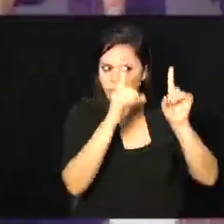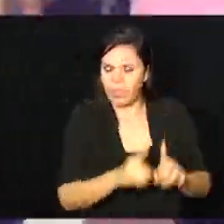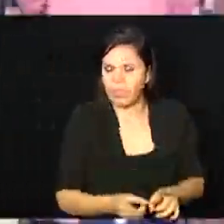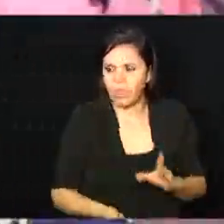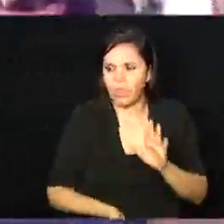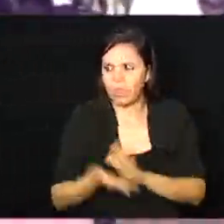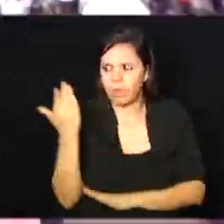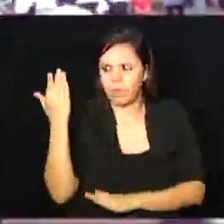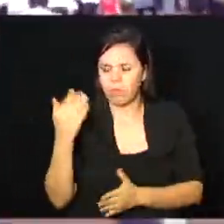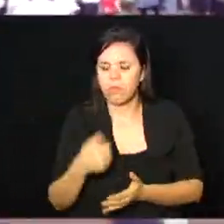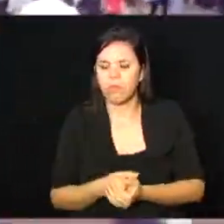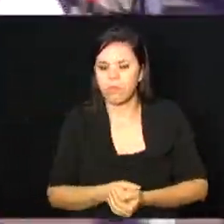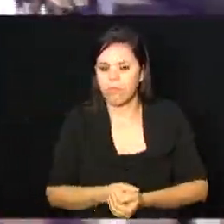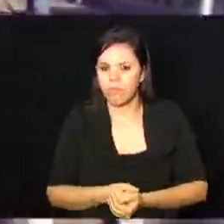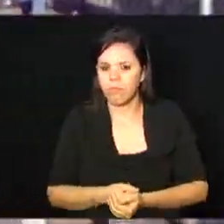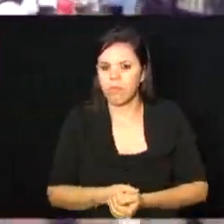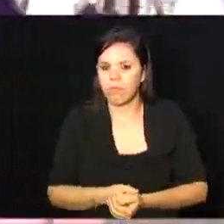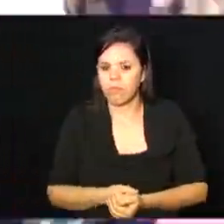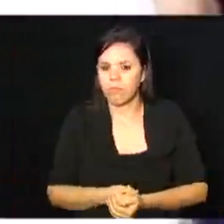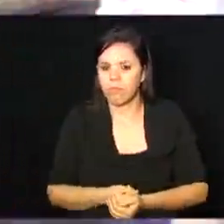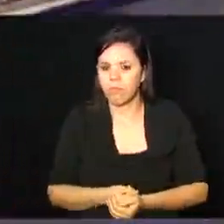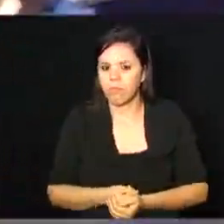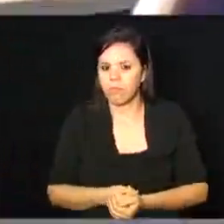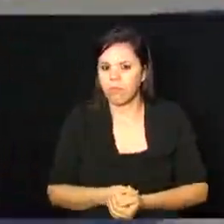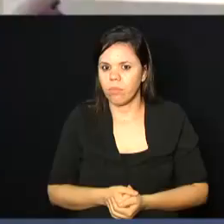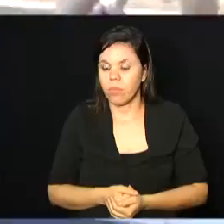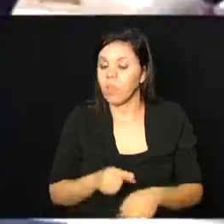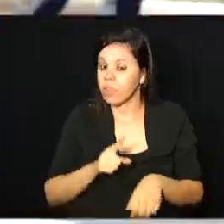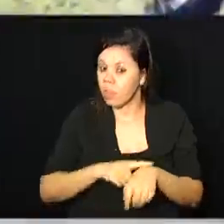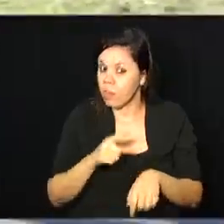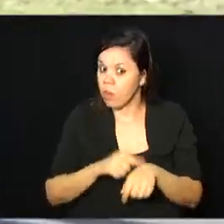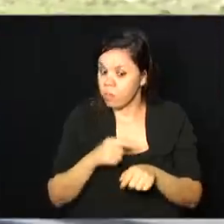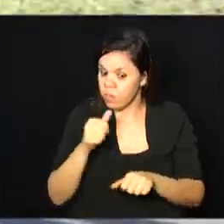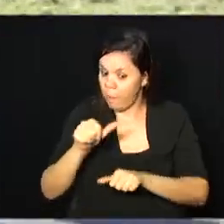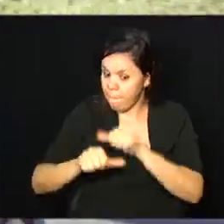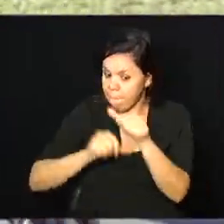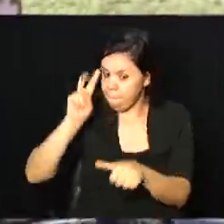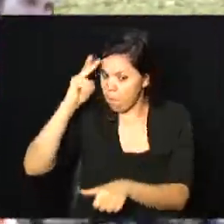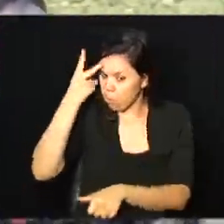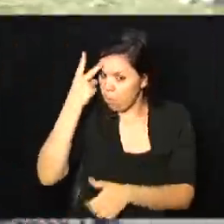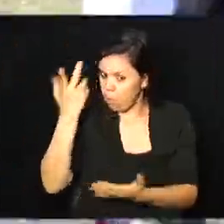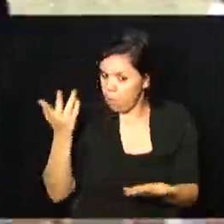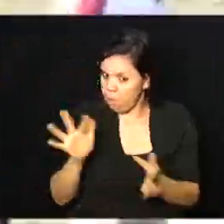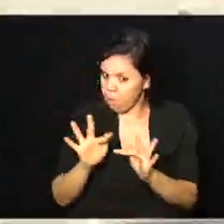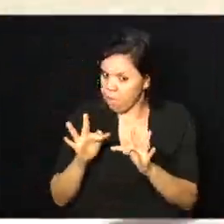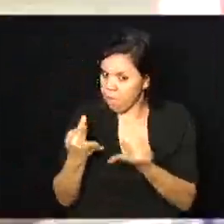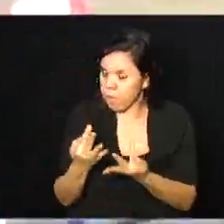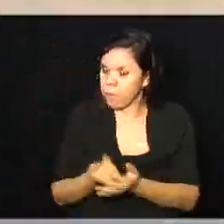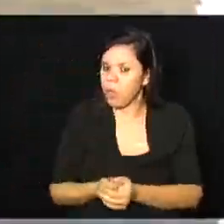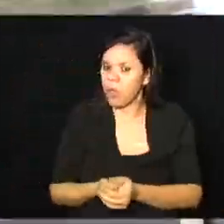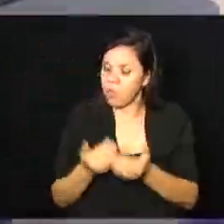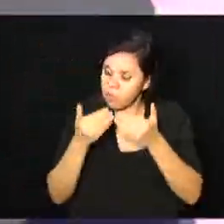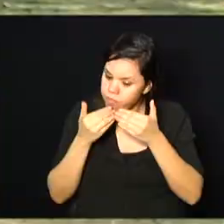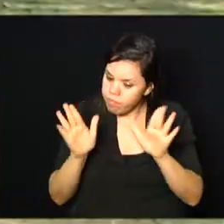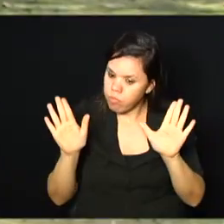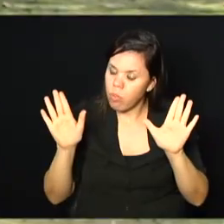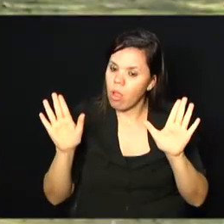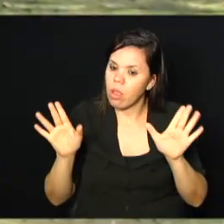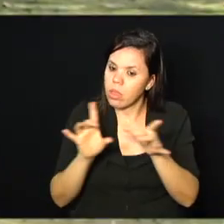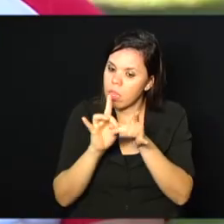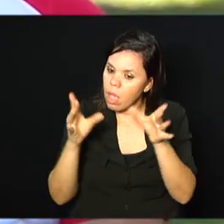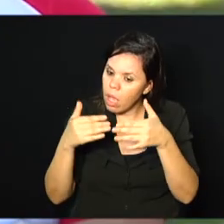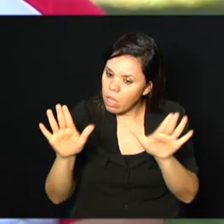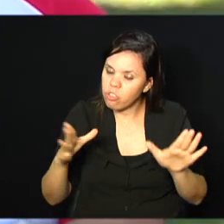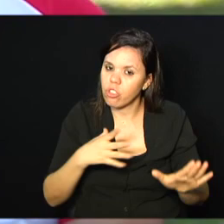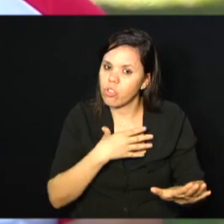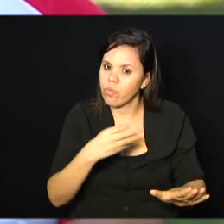está na hora de começar a mudar. Os pais começarem a libertar os seus filhos. Nessa